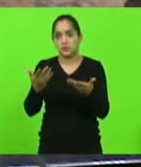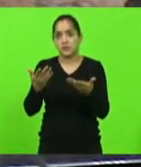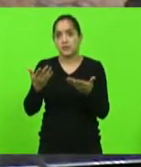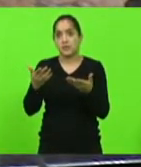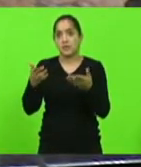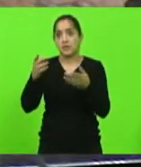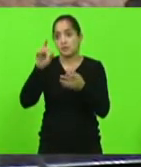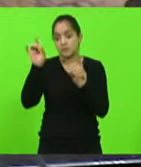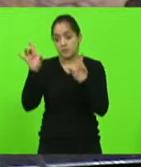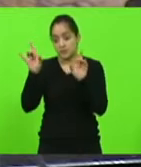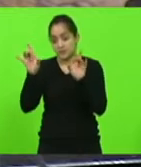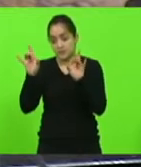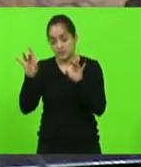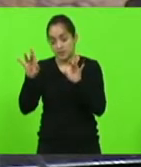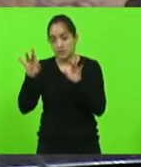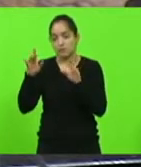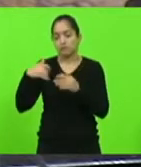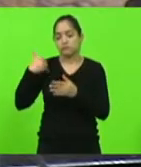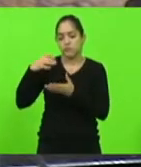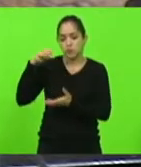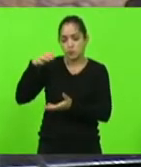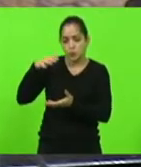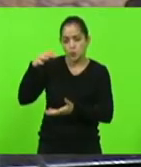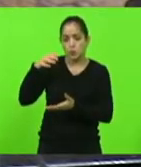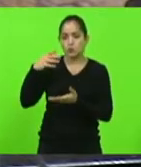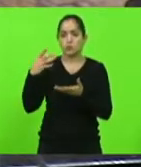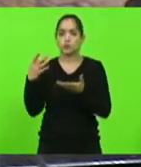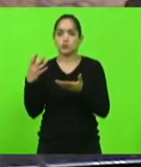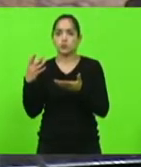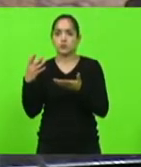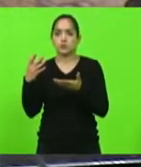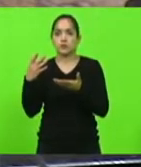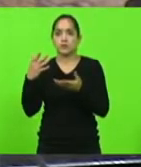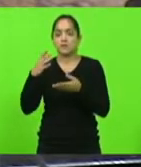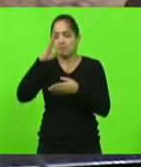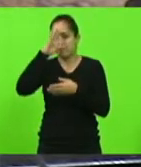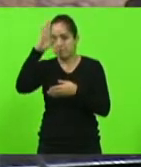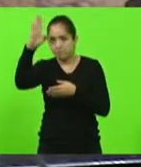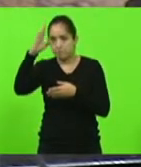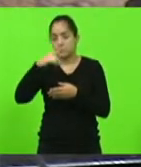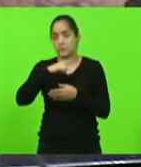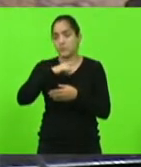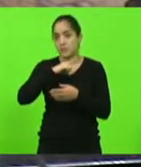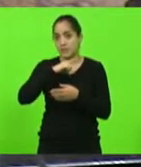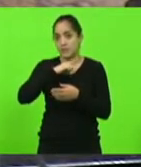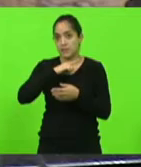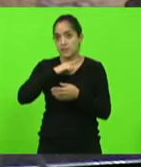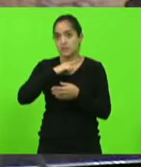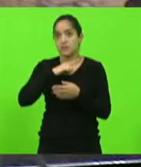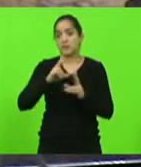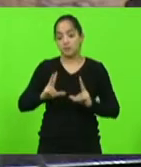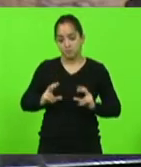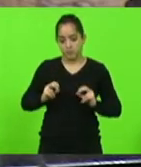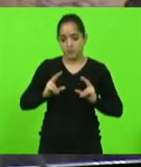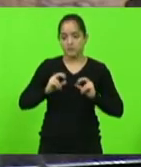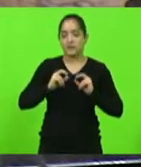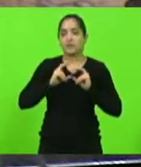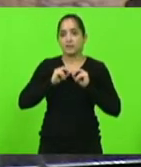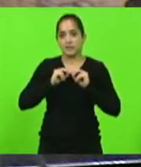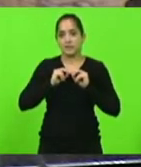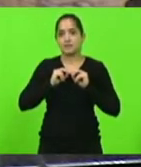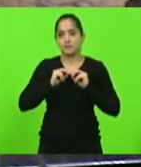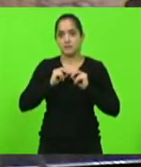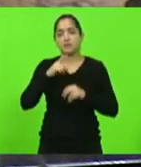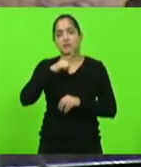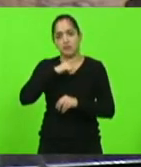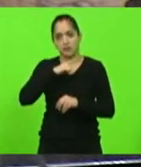o idoso já tem preferência o sujeito que tem câncer tem a preferência dele.